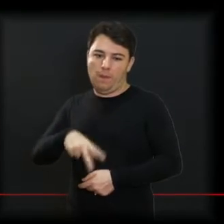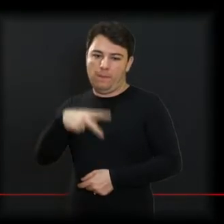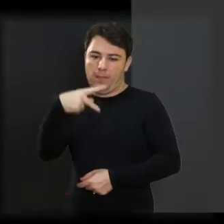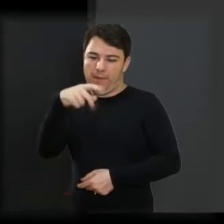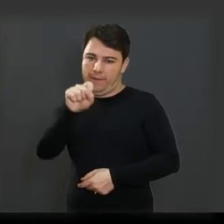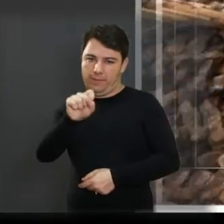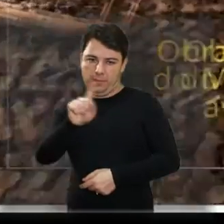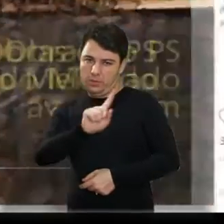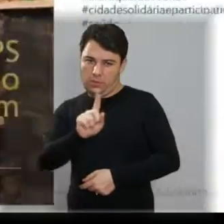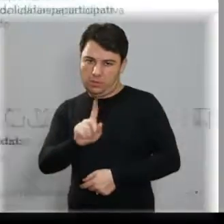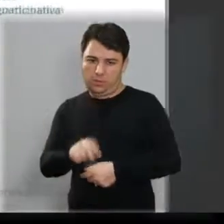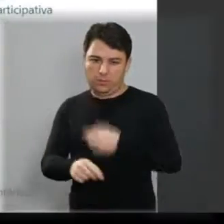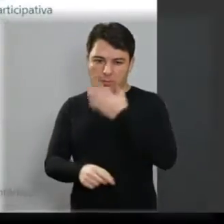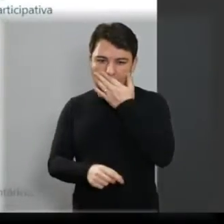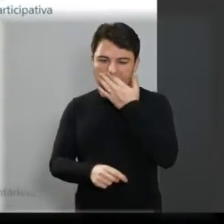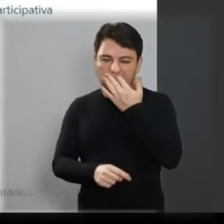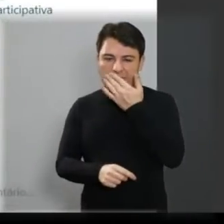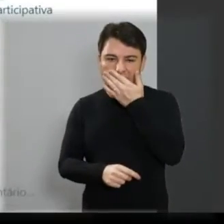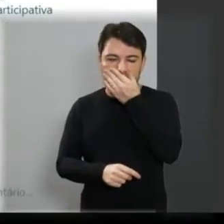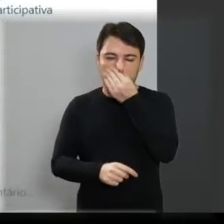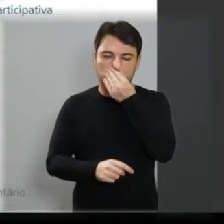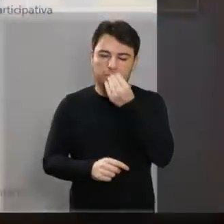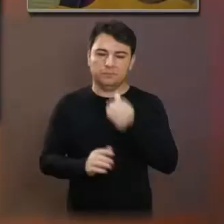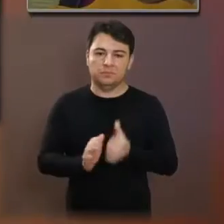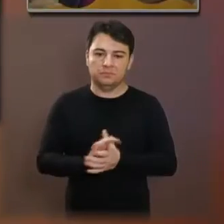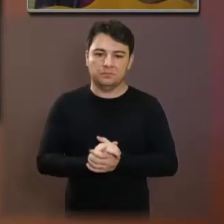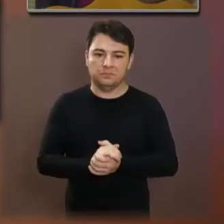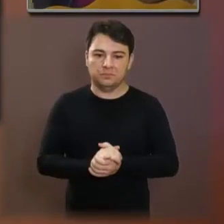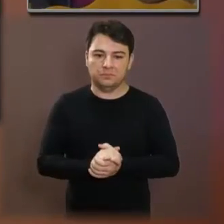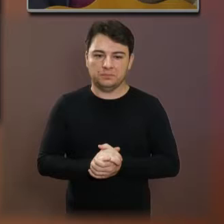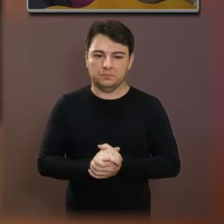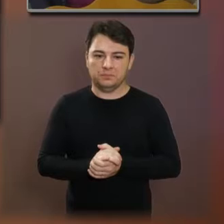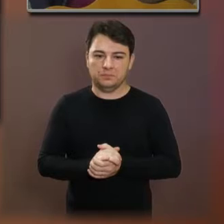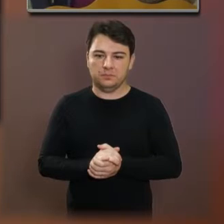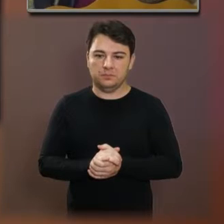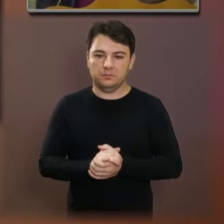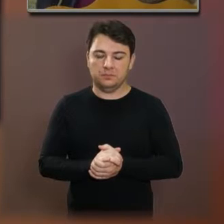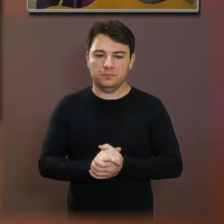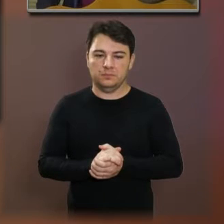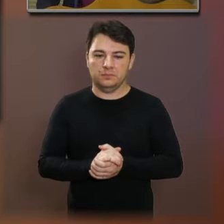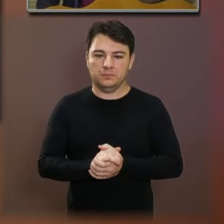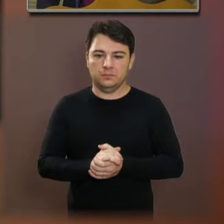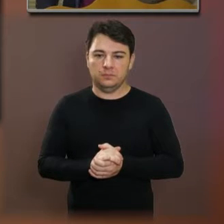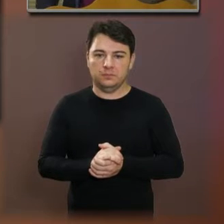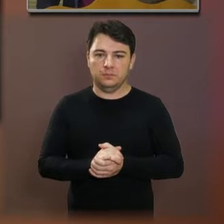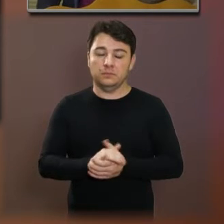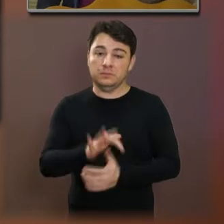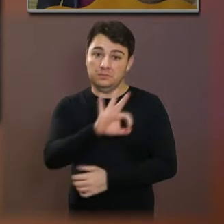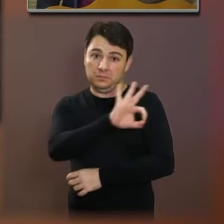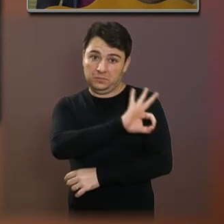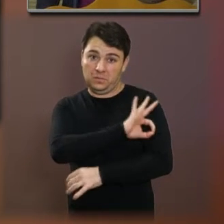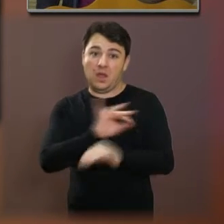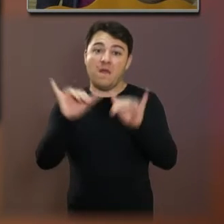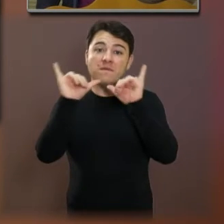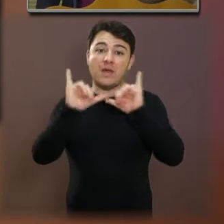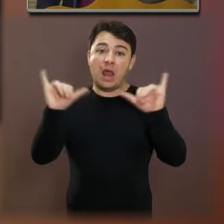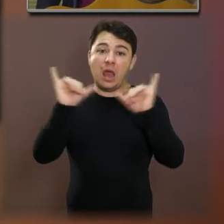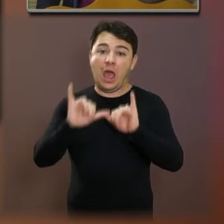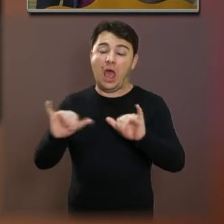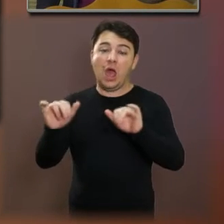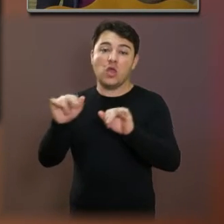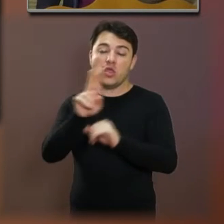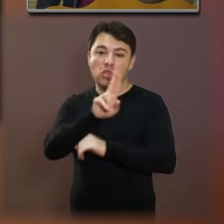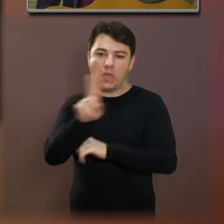Bom, gostaria que passasse a próxima foto, por favor. Infelizmente, a prefeitura tem usado das mídias para dizer que é pronto-socorro do